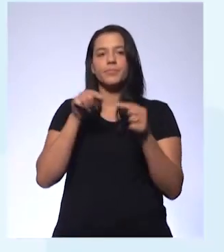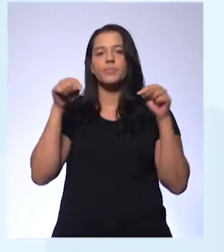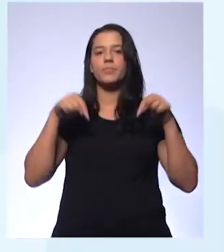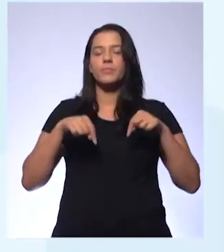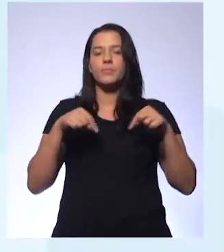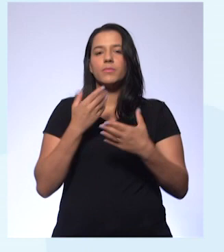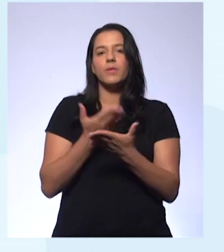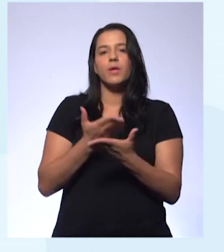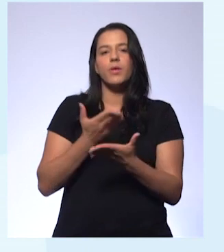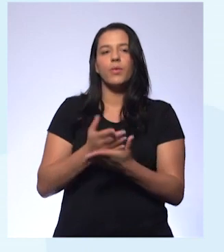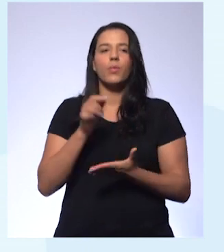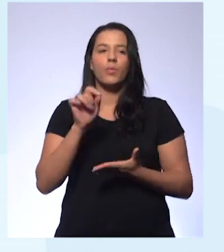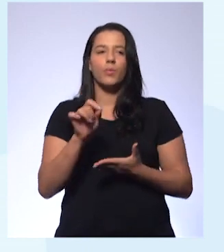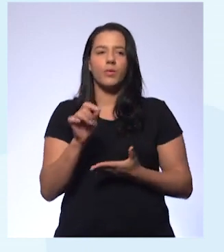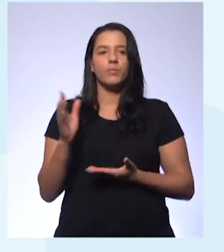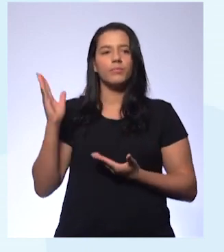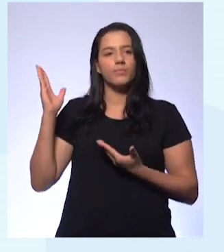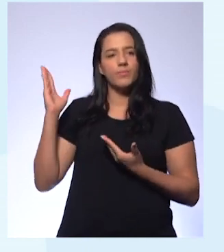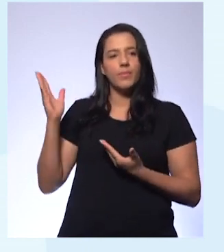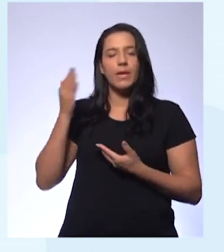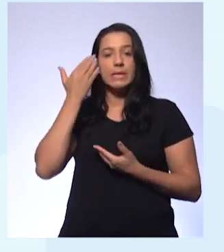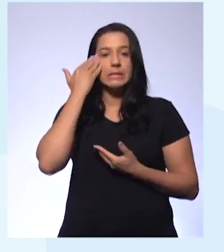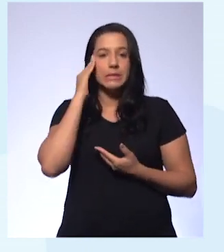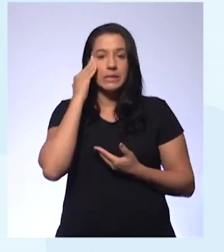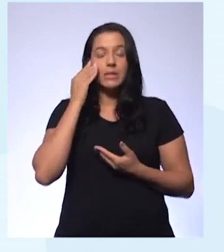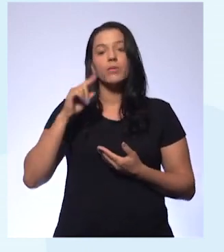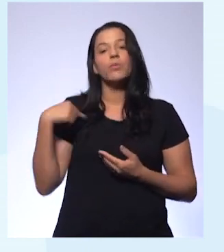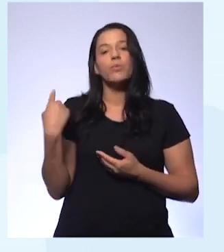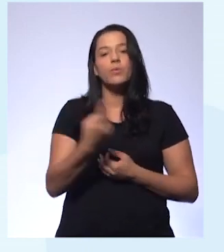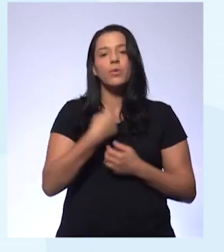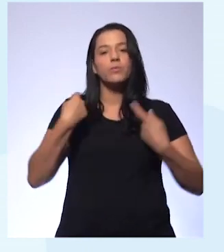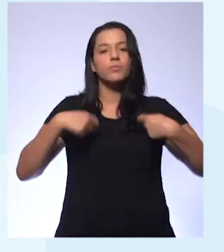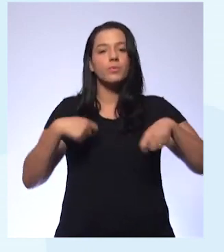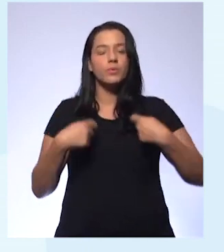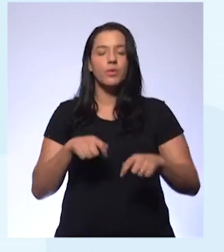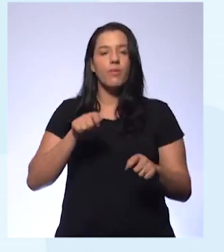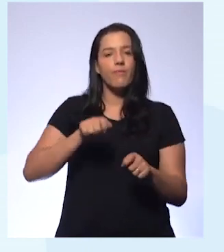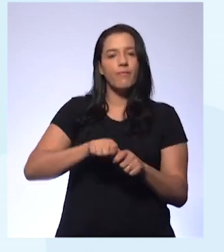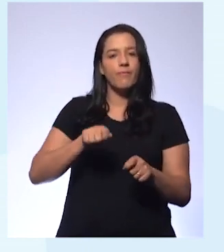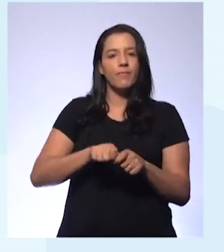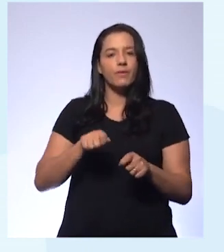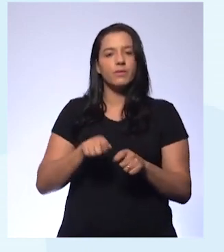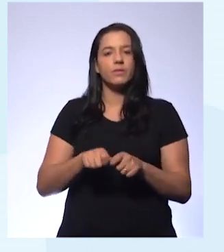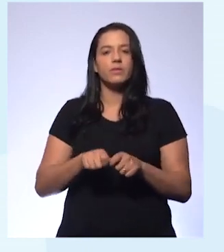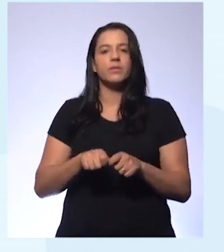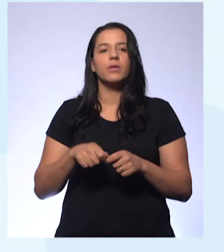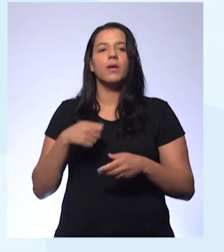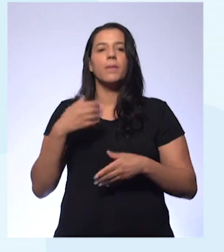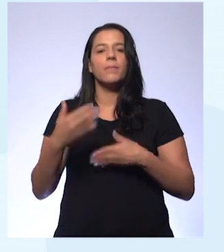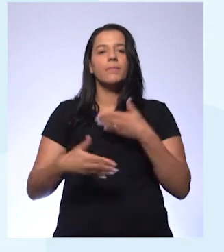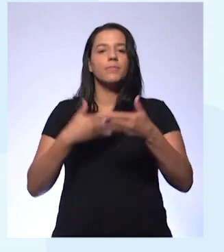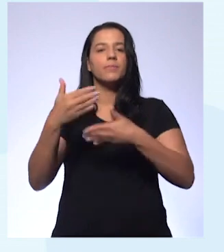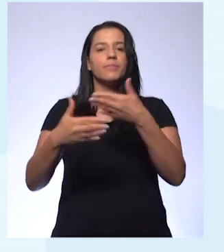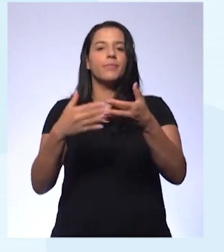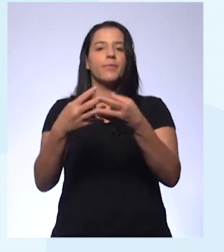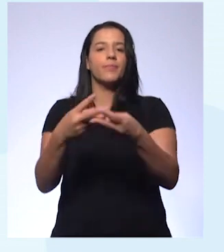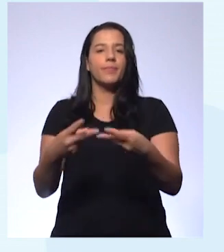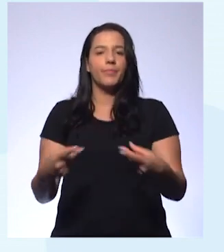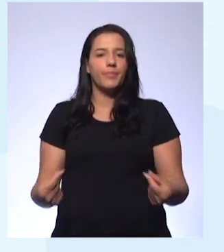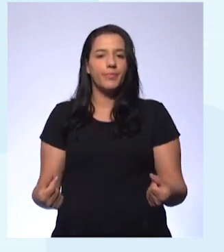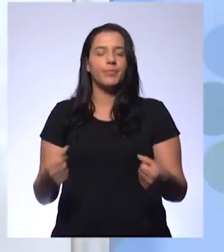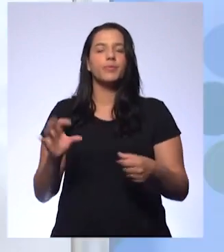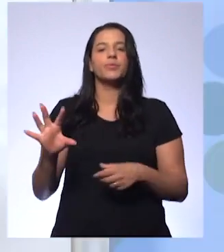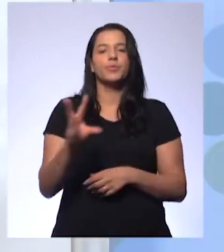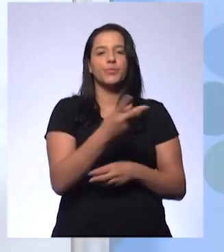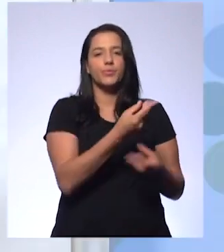Então a gente quer entender que medidas podem ser tomadas para nós não nos tornarmos o fator de extinção de